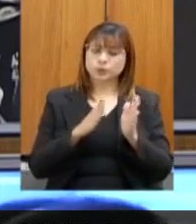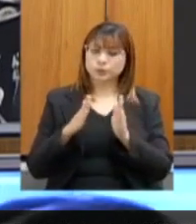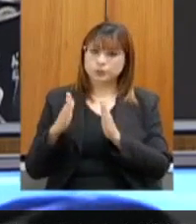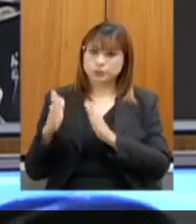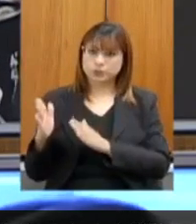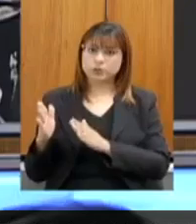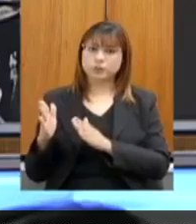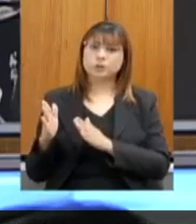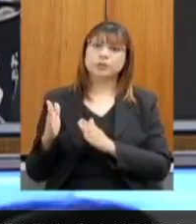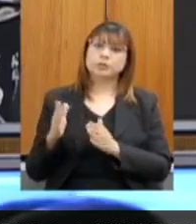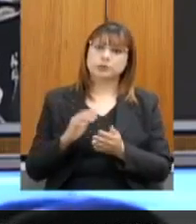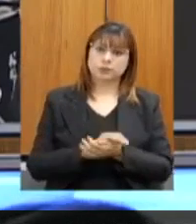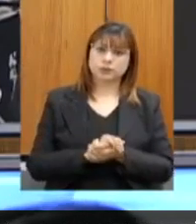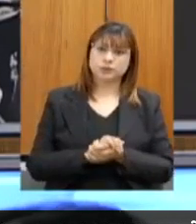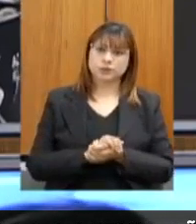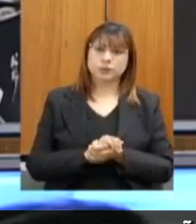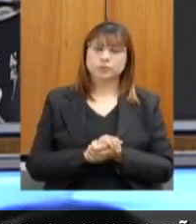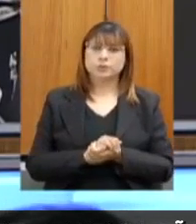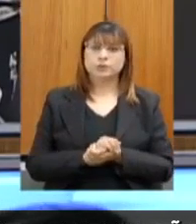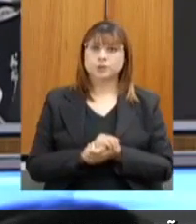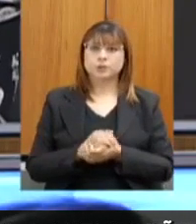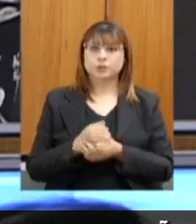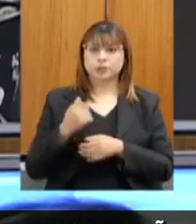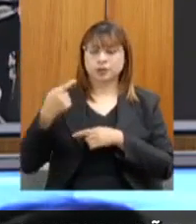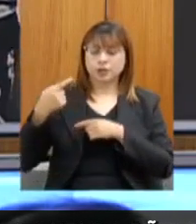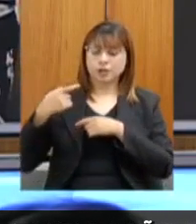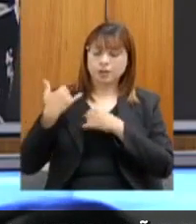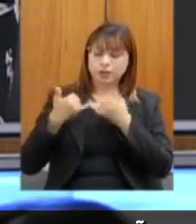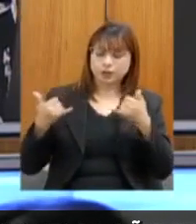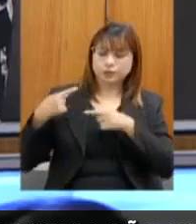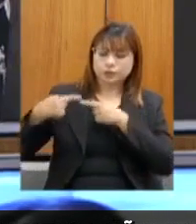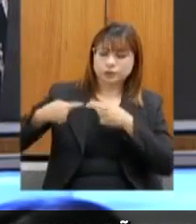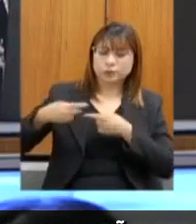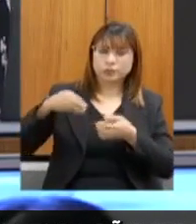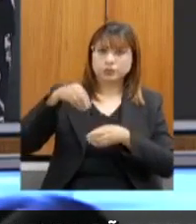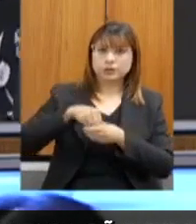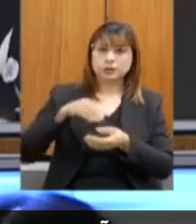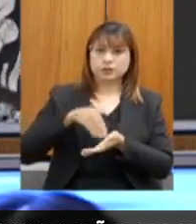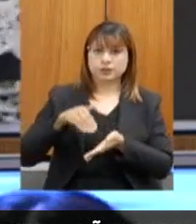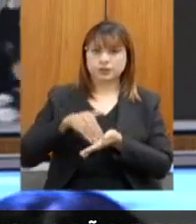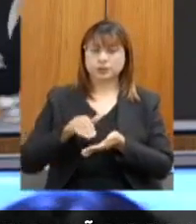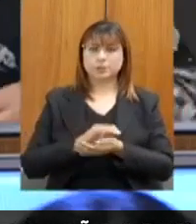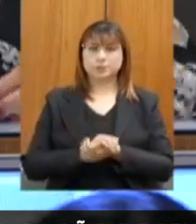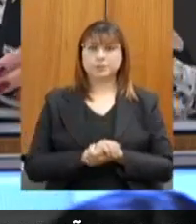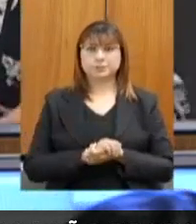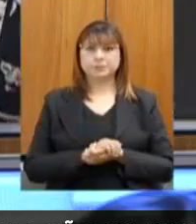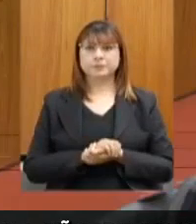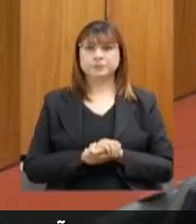tramitados em relação a essas energias renováveis na secretaria. Obrigado, secretária.